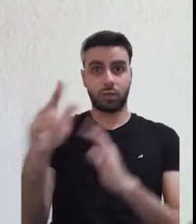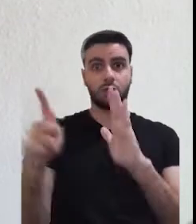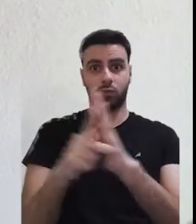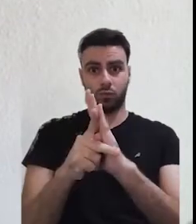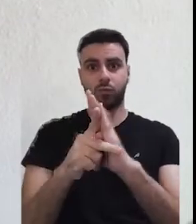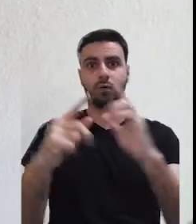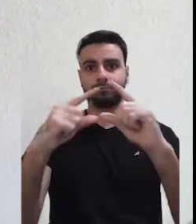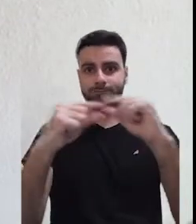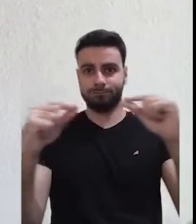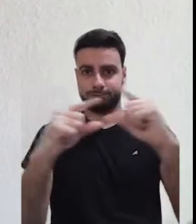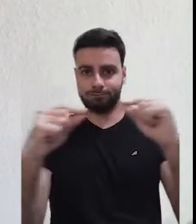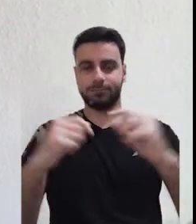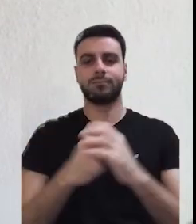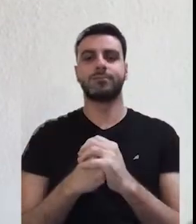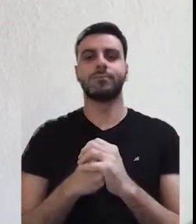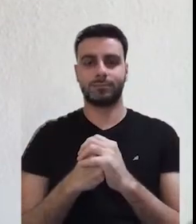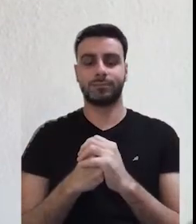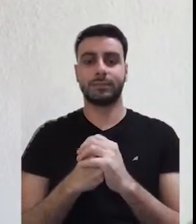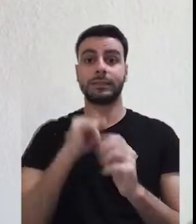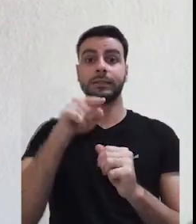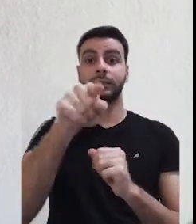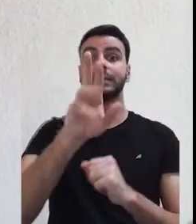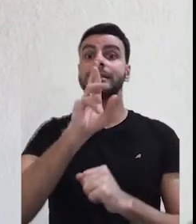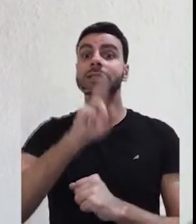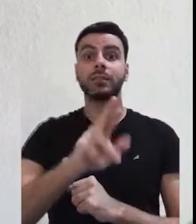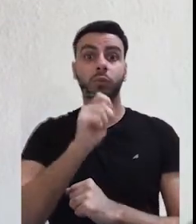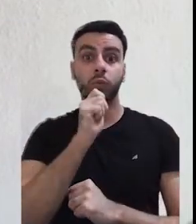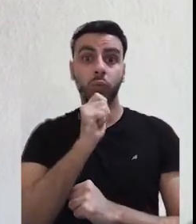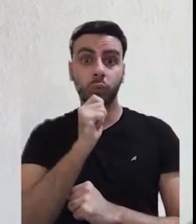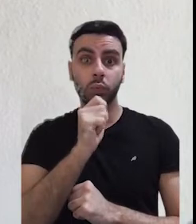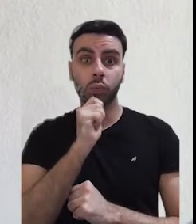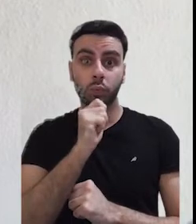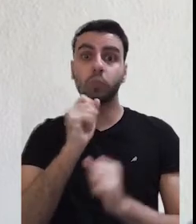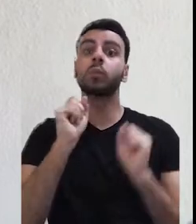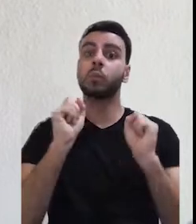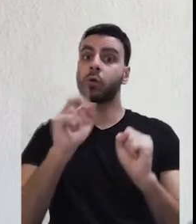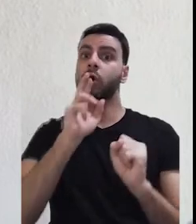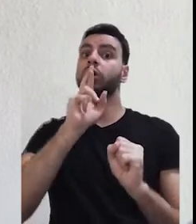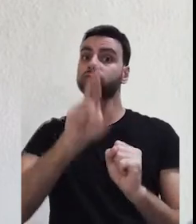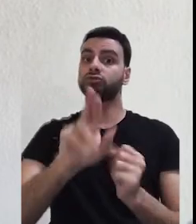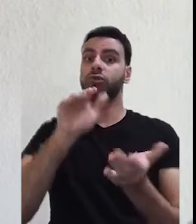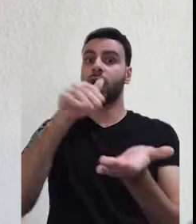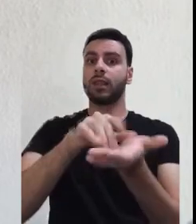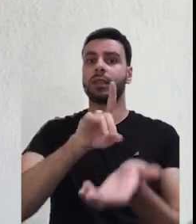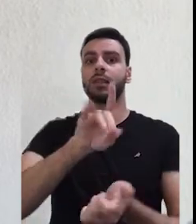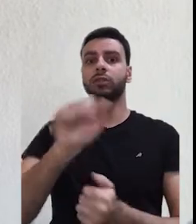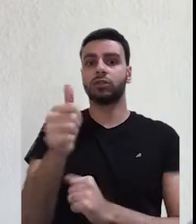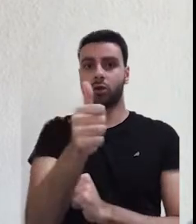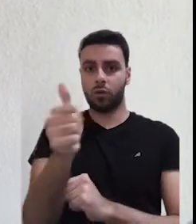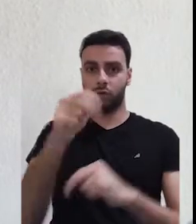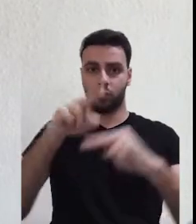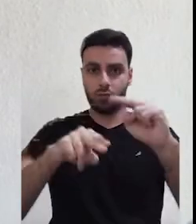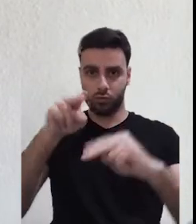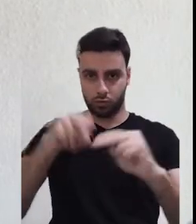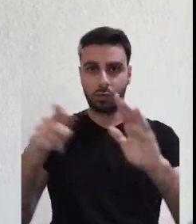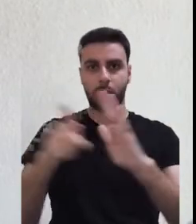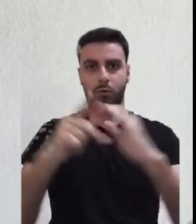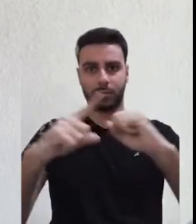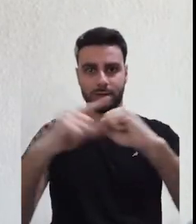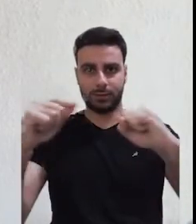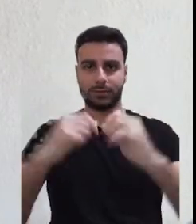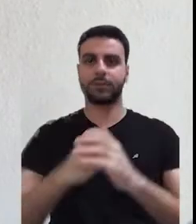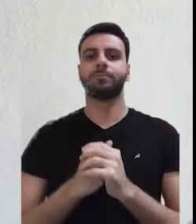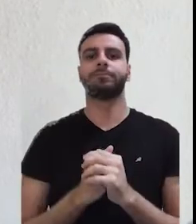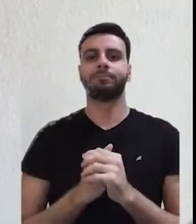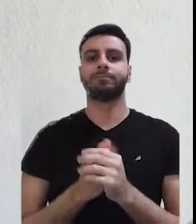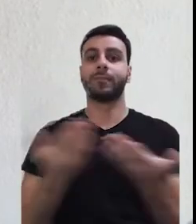53% das respostas esperadas. Se você ainda não participou, o formulário pode ser preenchido até o dia 11